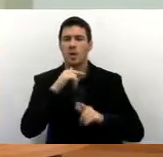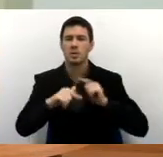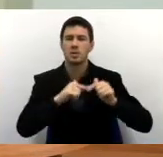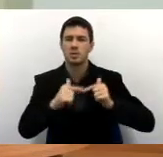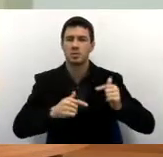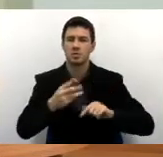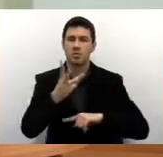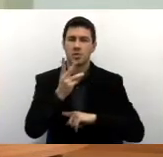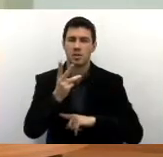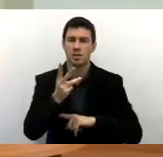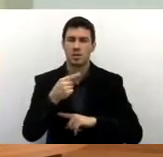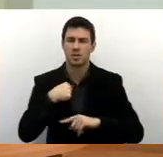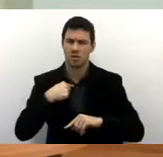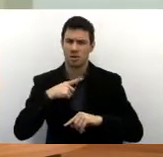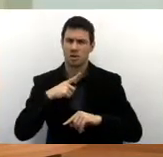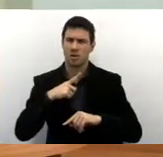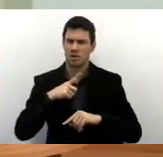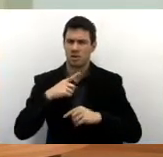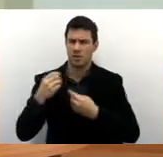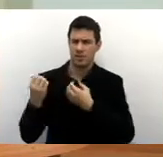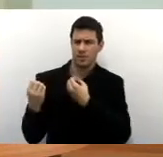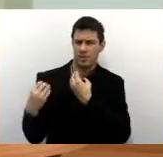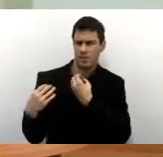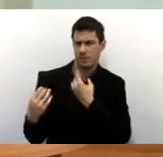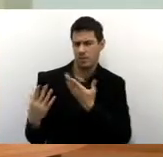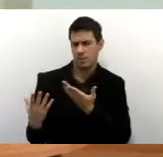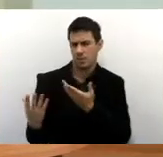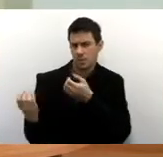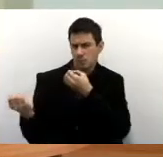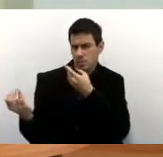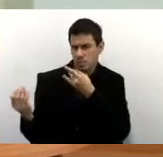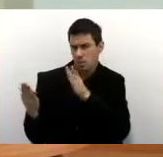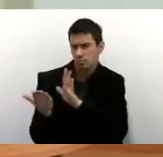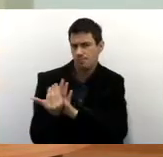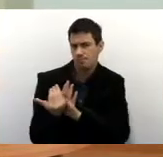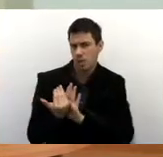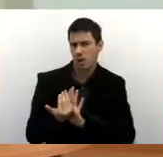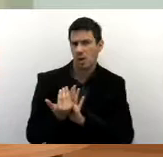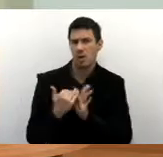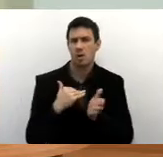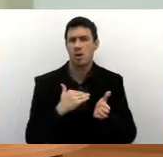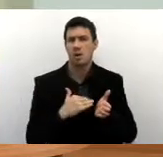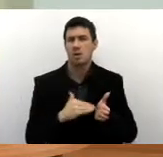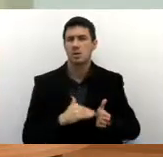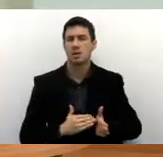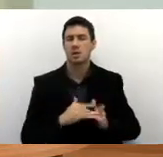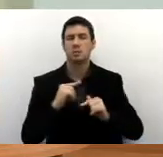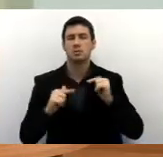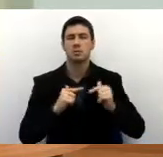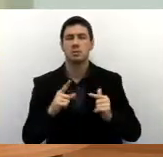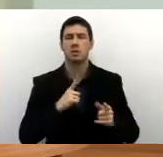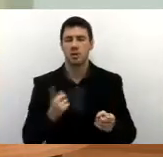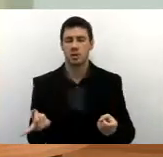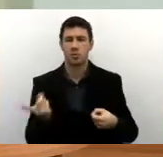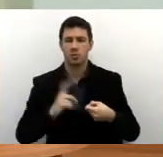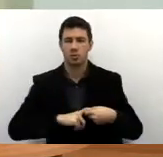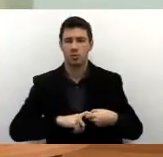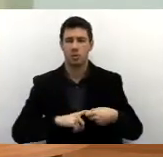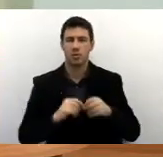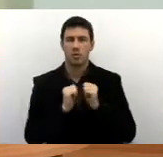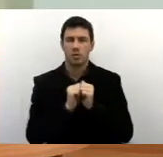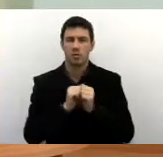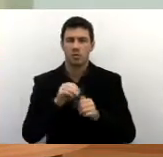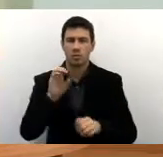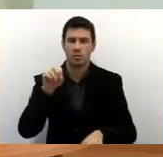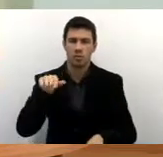obtidas através de alguns funcionários, que a Secretaria do Trabalho mantém convênio com a ONG